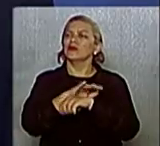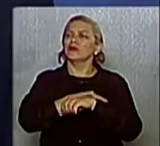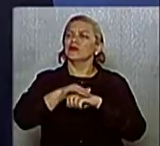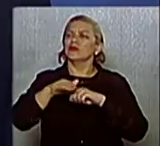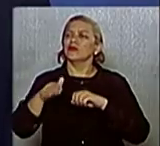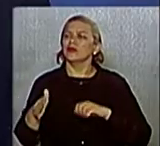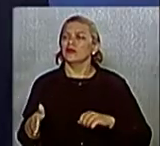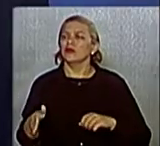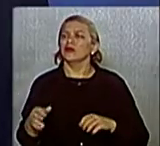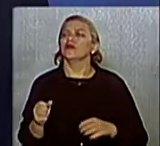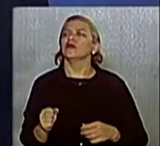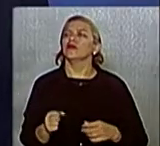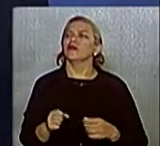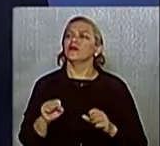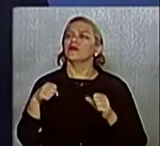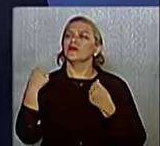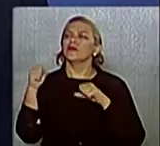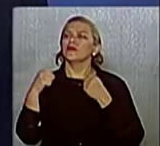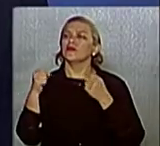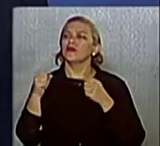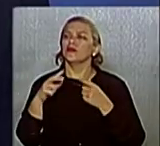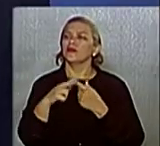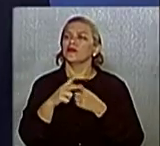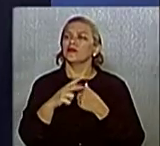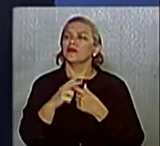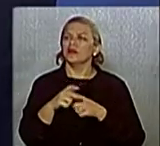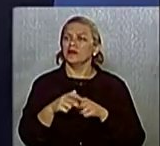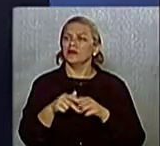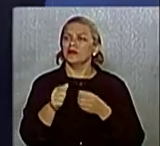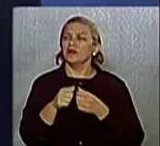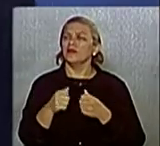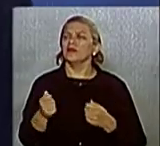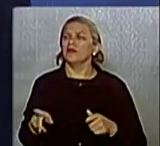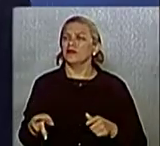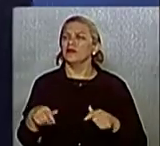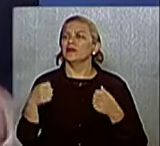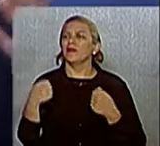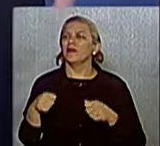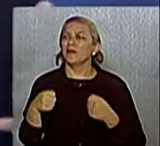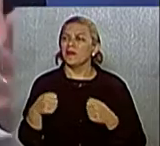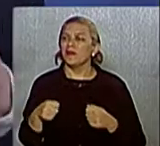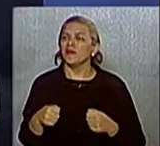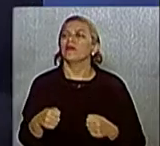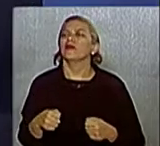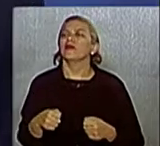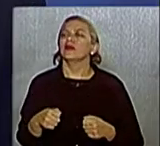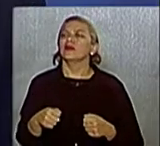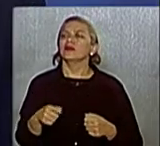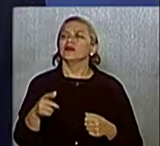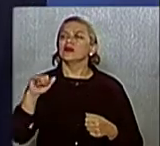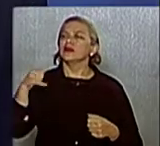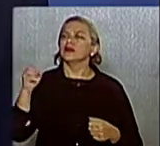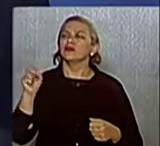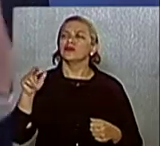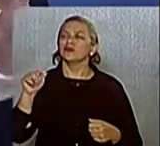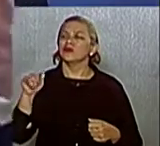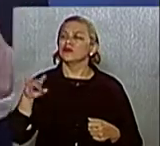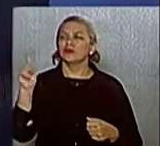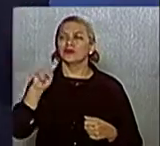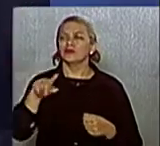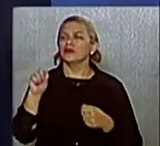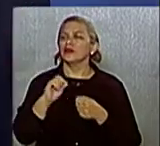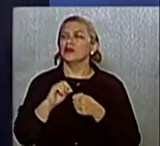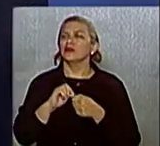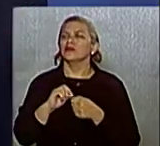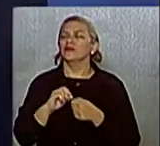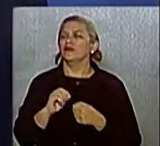asfalto quebrou, ele não deu a manutenção necessária. A caldeira continua quebrada. Se temos tantos problemas de pavimentação, por que